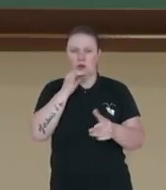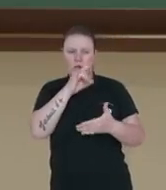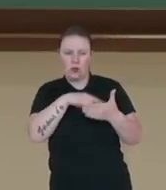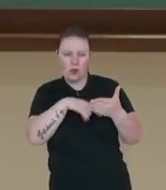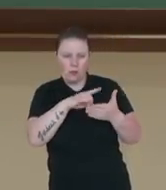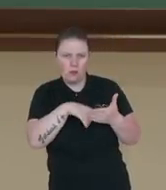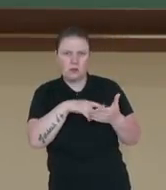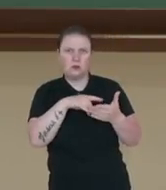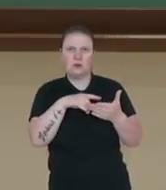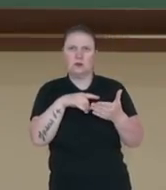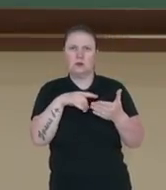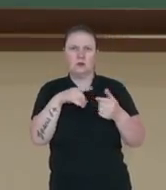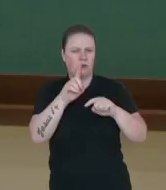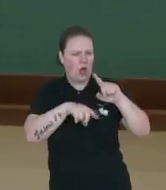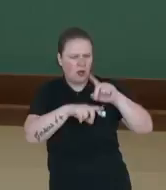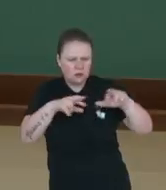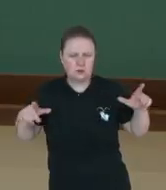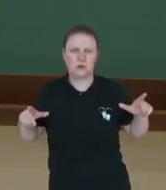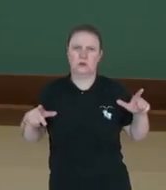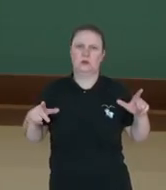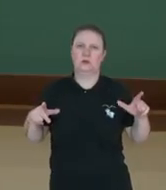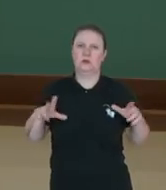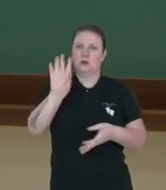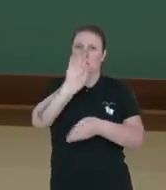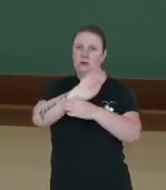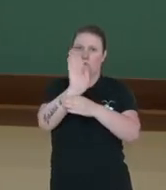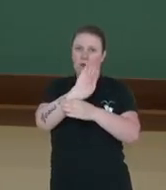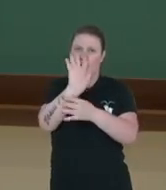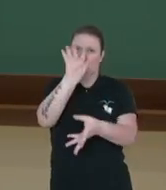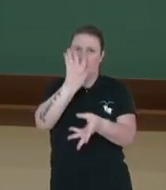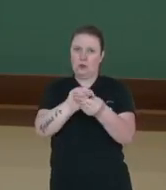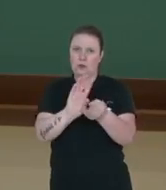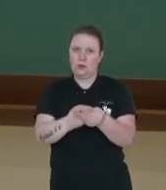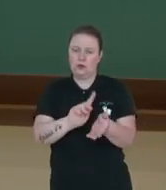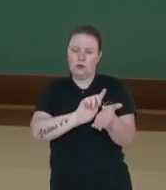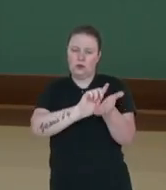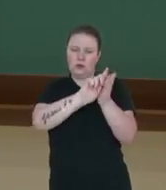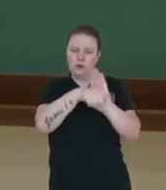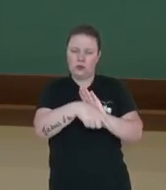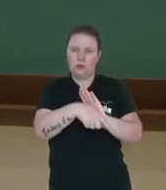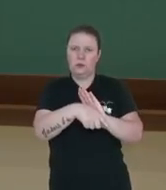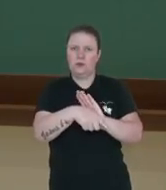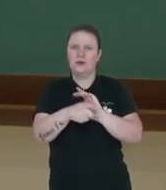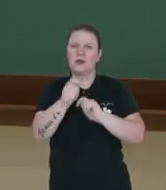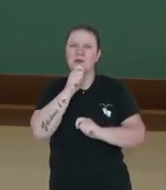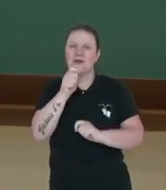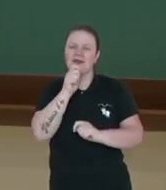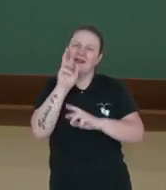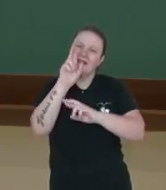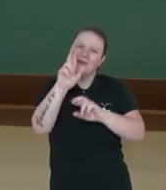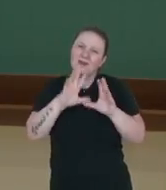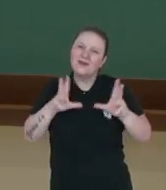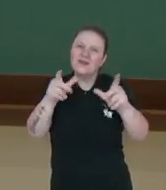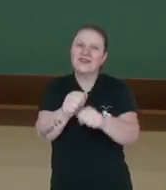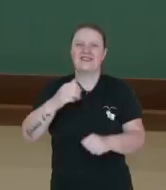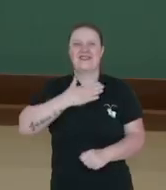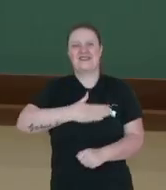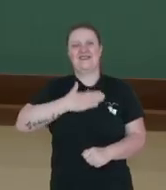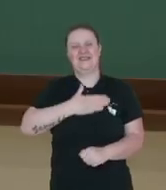reunidos, entre outros. Nesse vídeo, falamos sobre o gênero em reportagem. Espero que vocês tenham gostado e até breve.